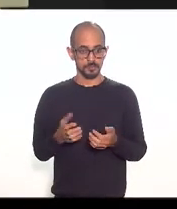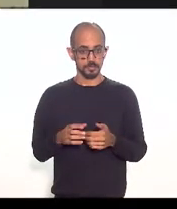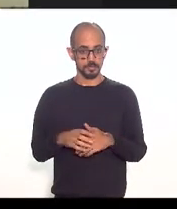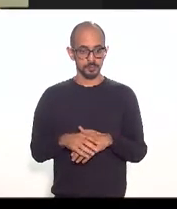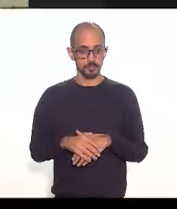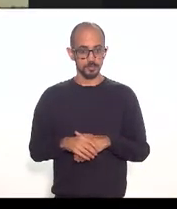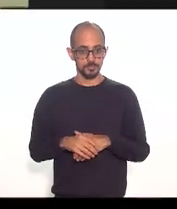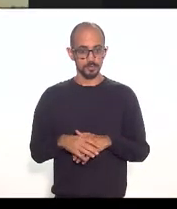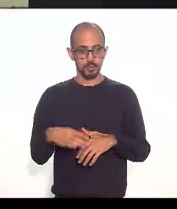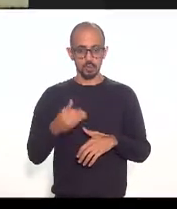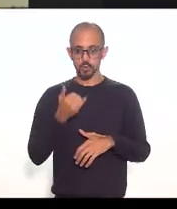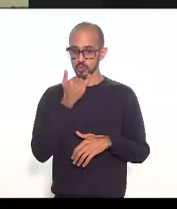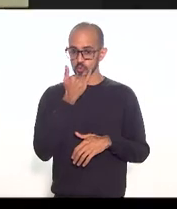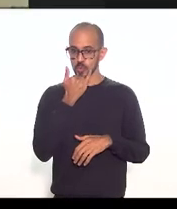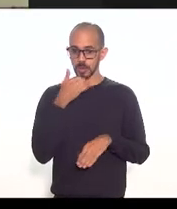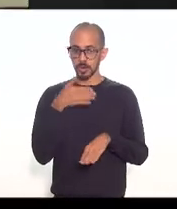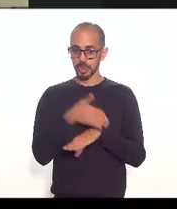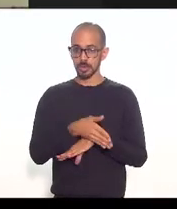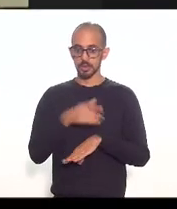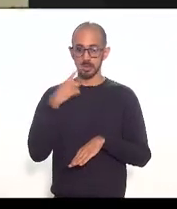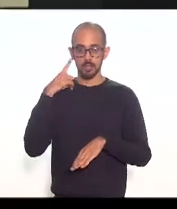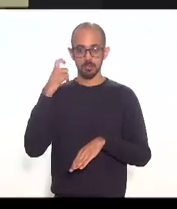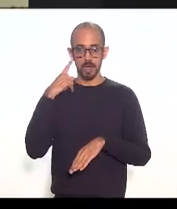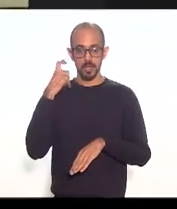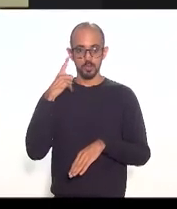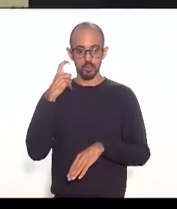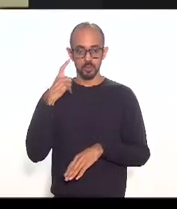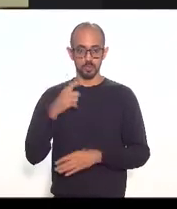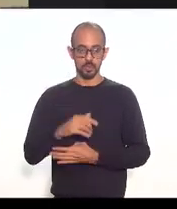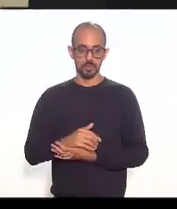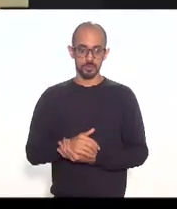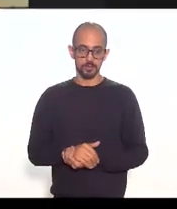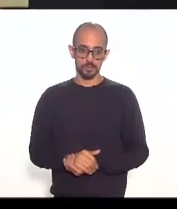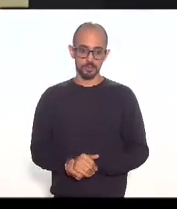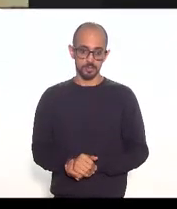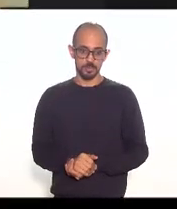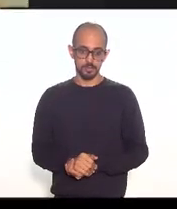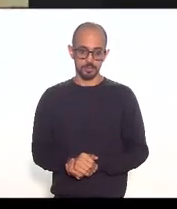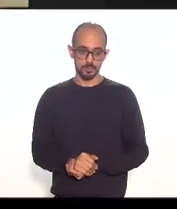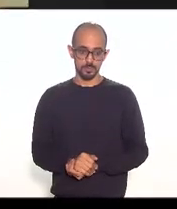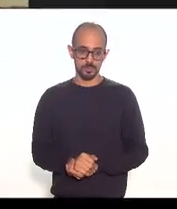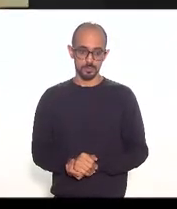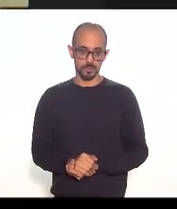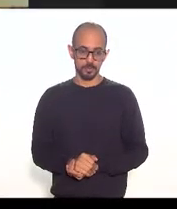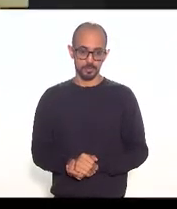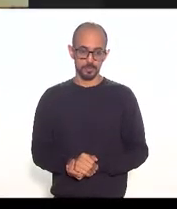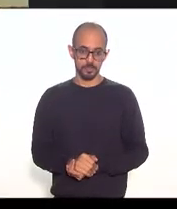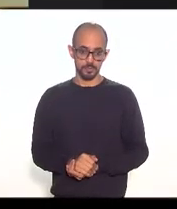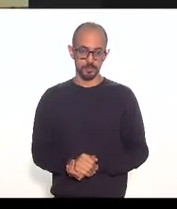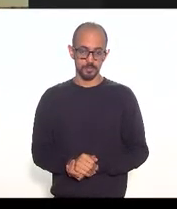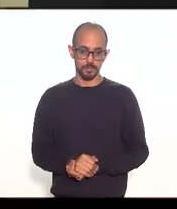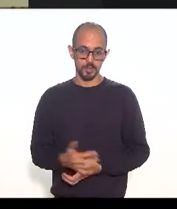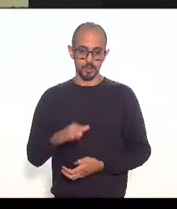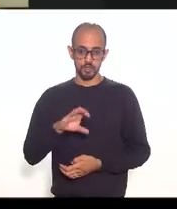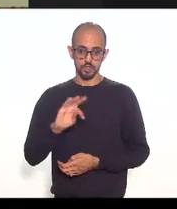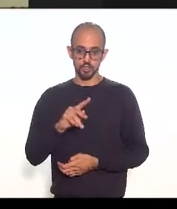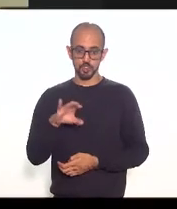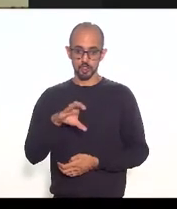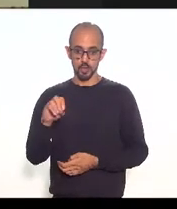chegando imutido Chico Machado Machado fecha seu som o senhor está vazando seu som